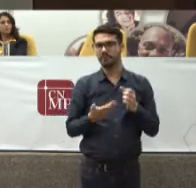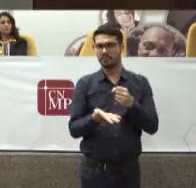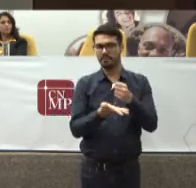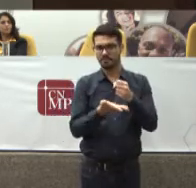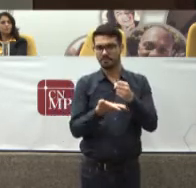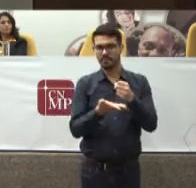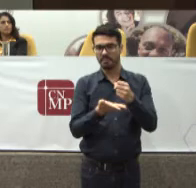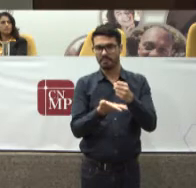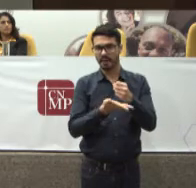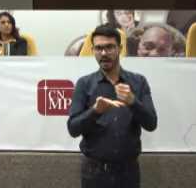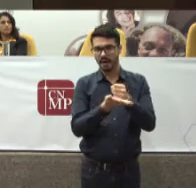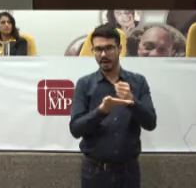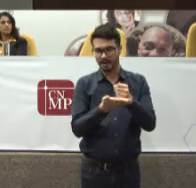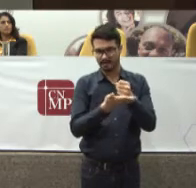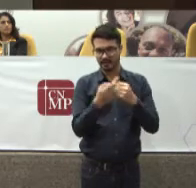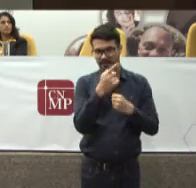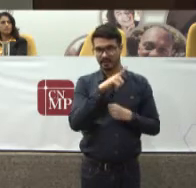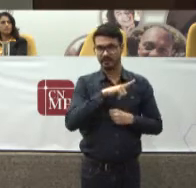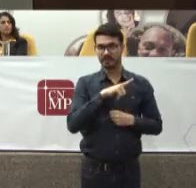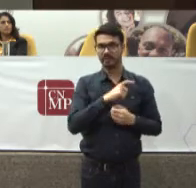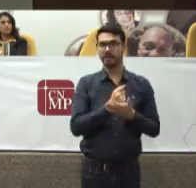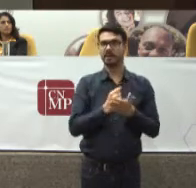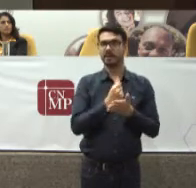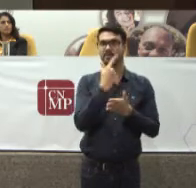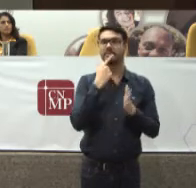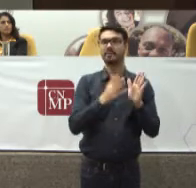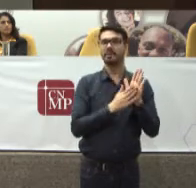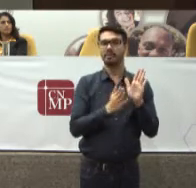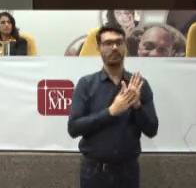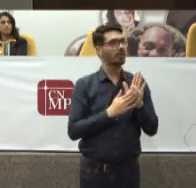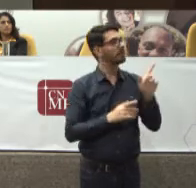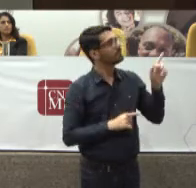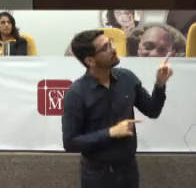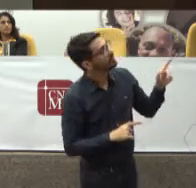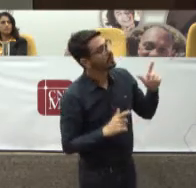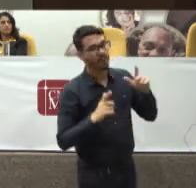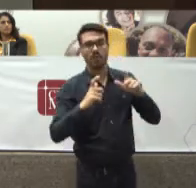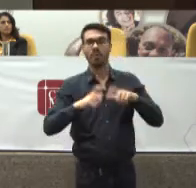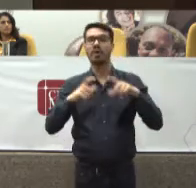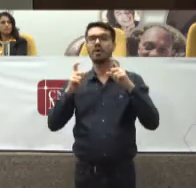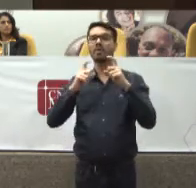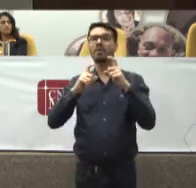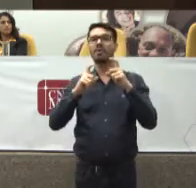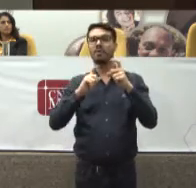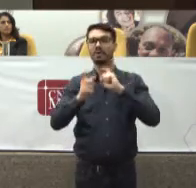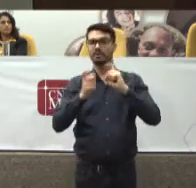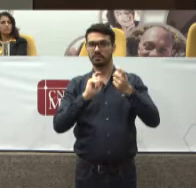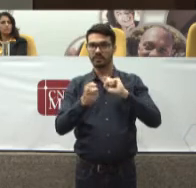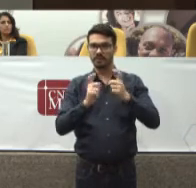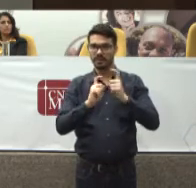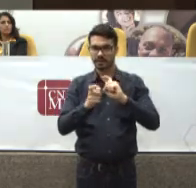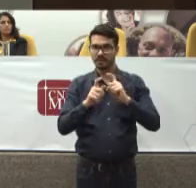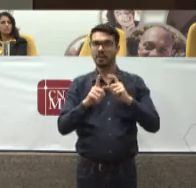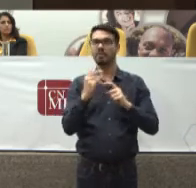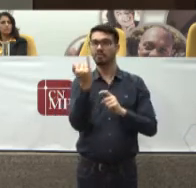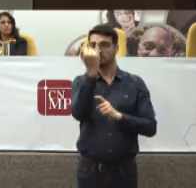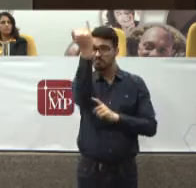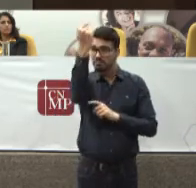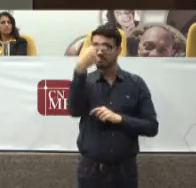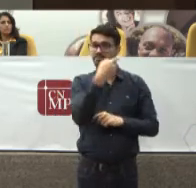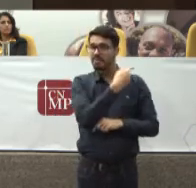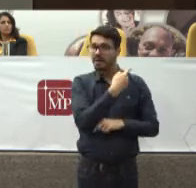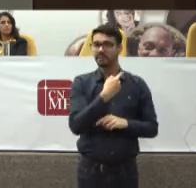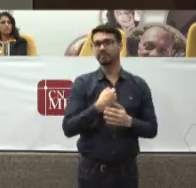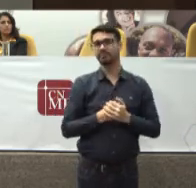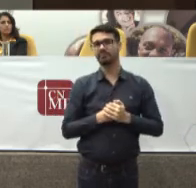Aqui de exemplo Tem um medicamento proposto Qual é a administração Enfim São informações Essenciais Para